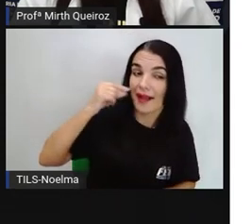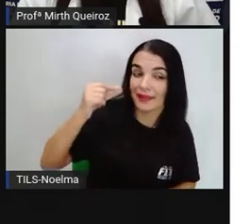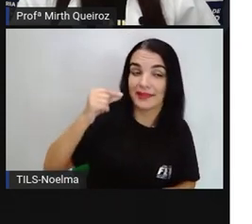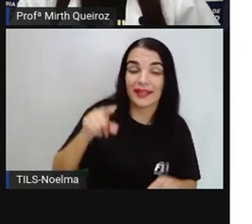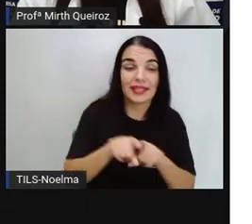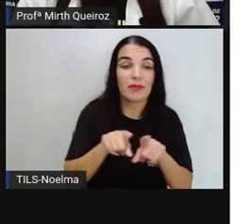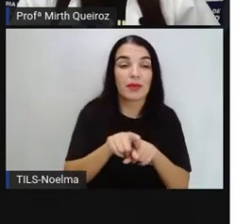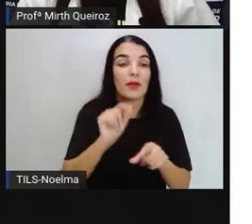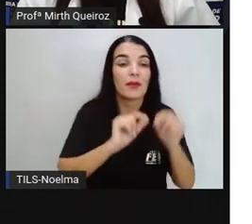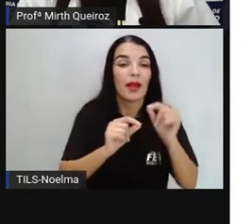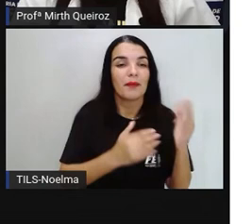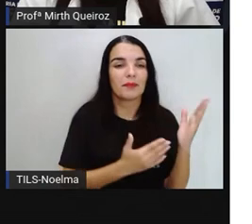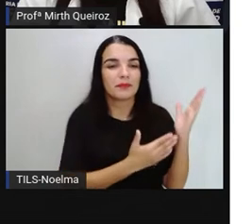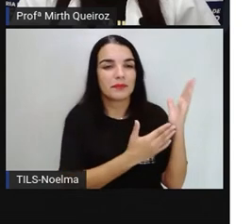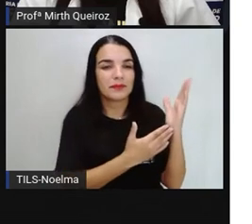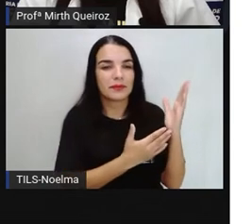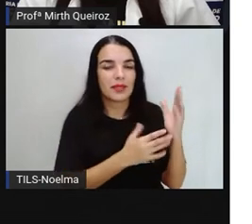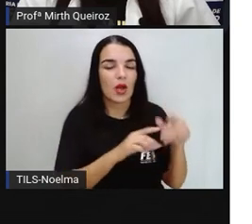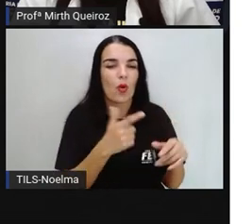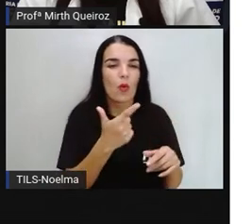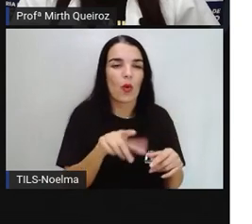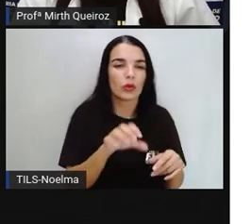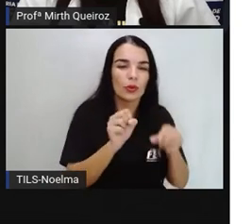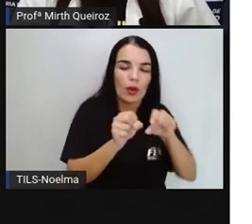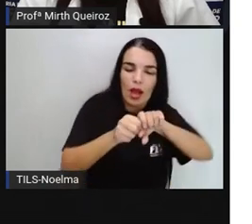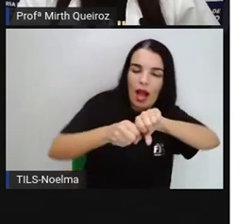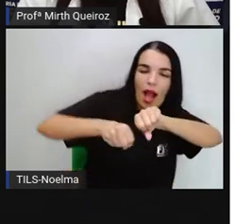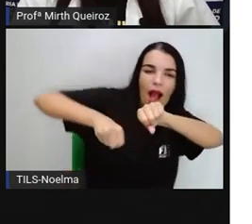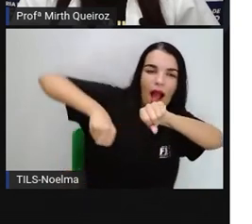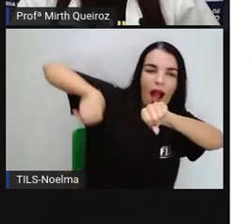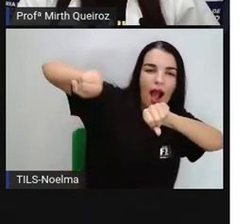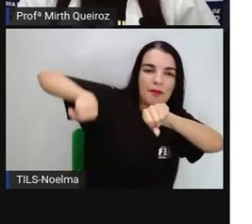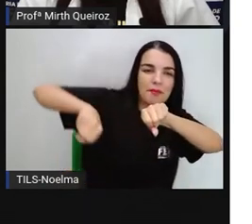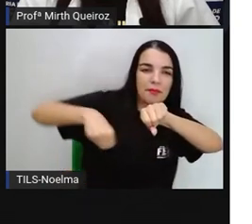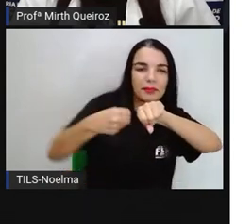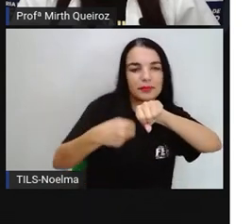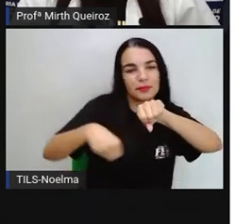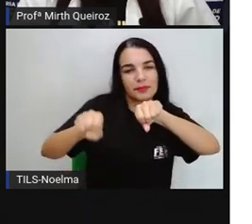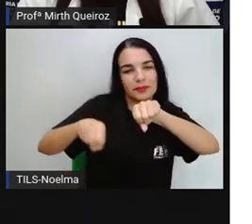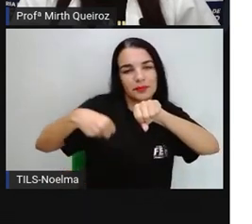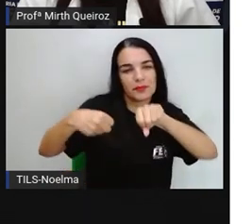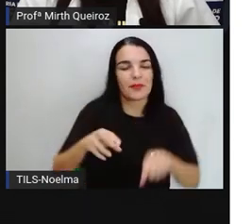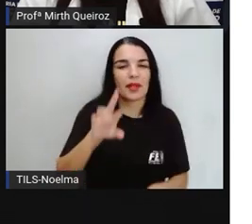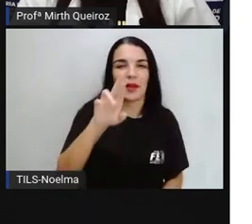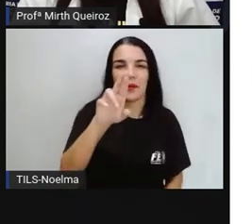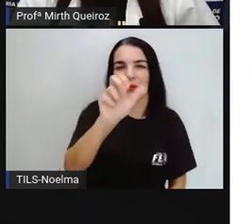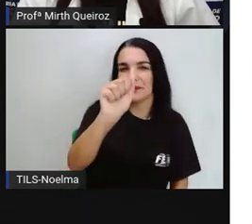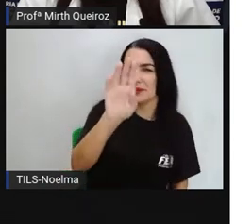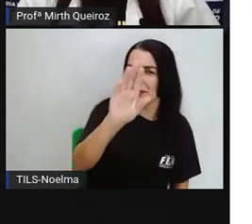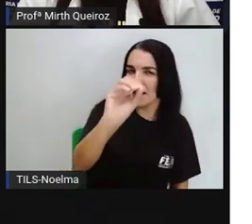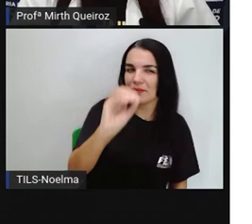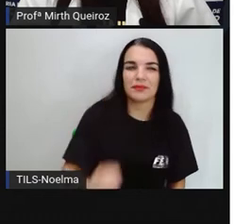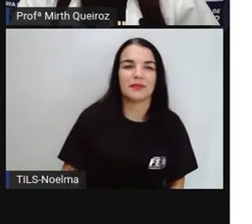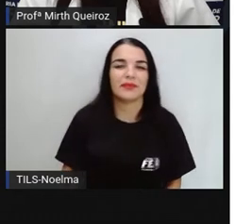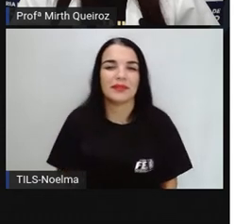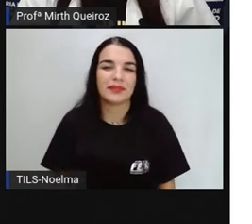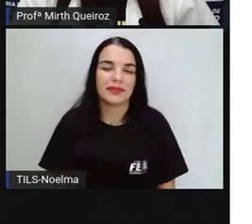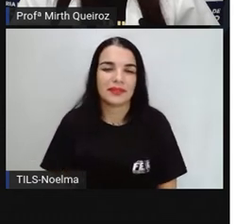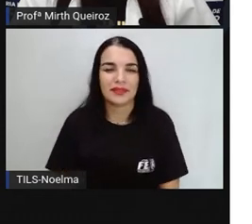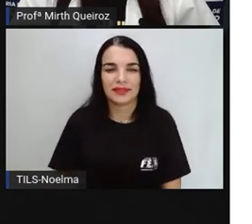e nós utilizamos o paralelogramo para fazer o